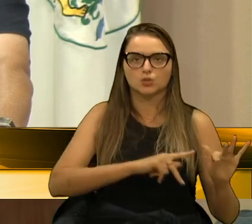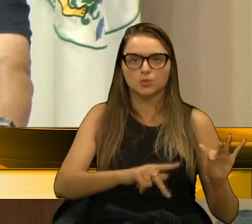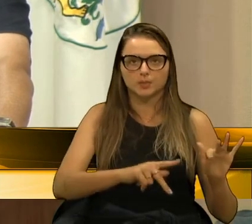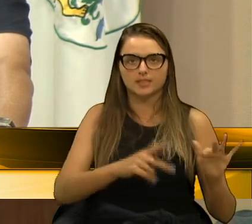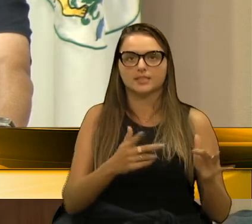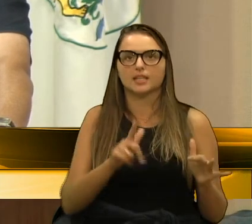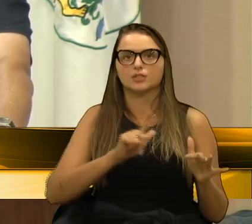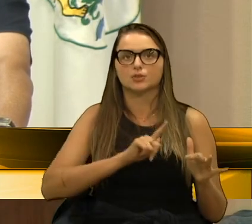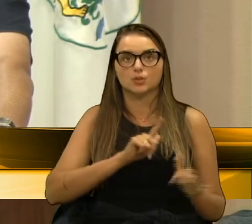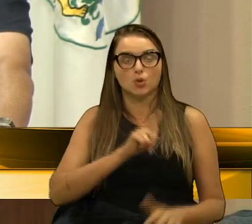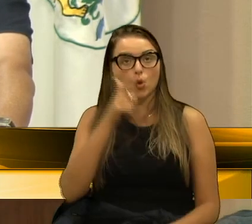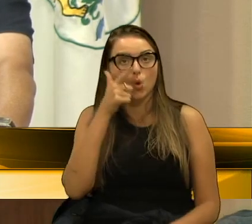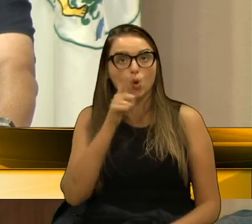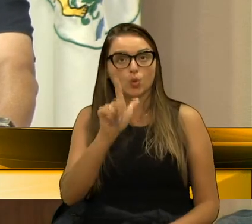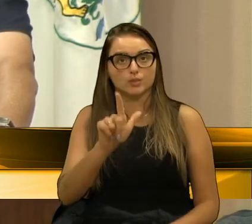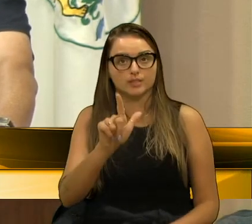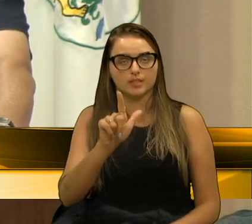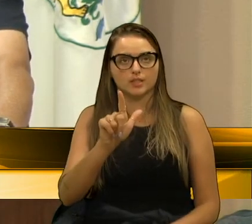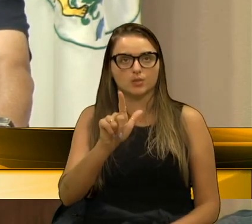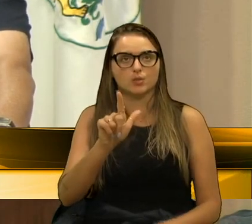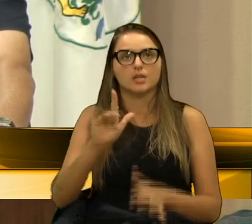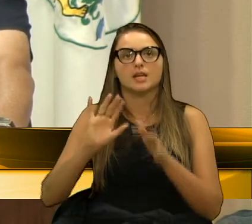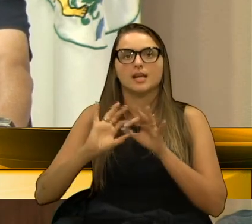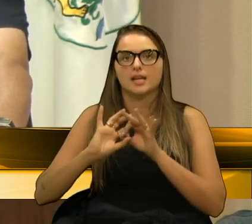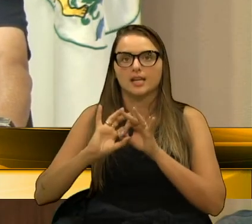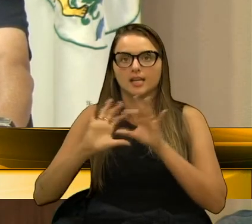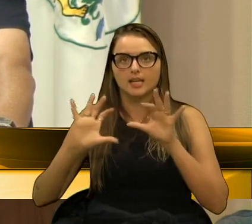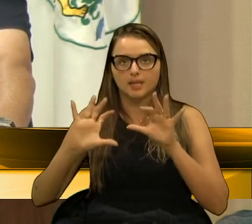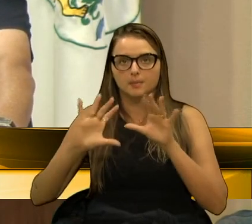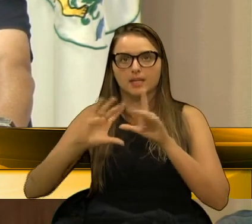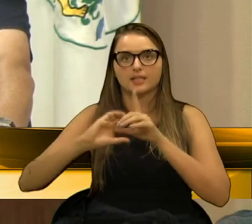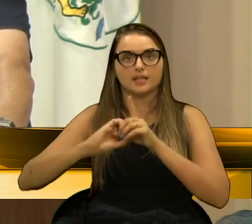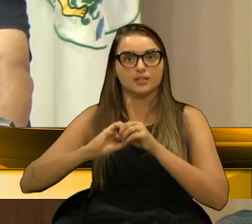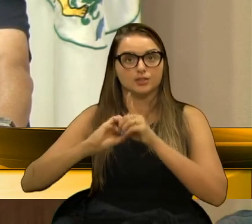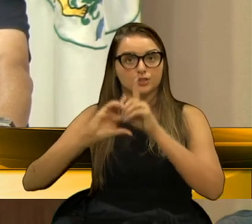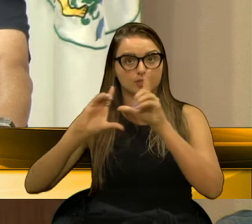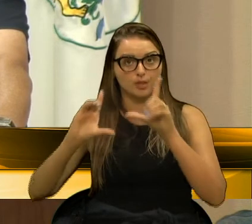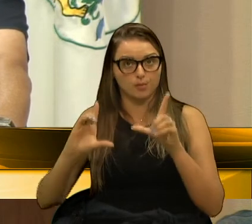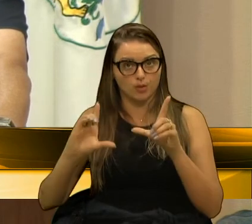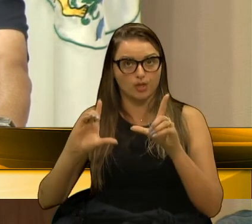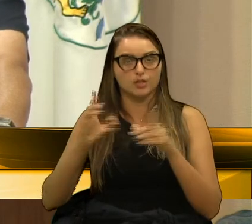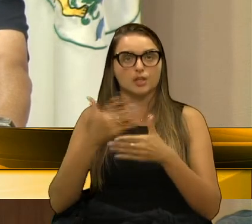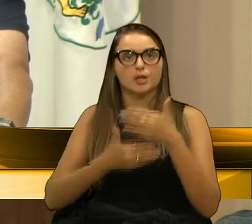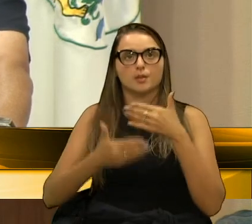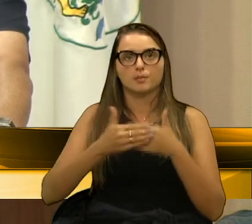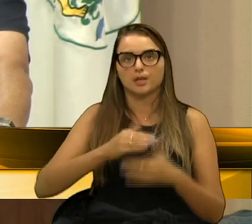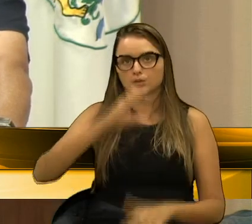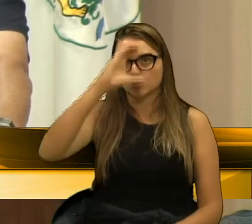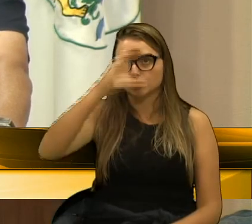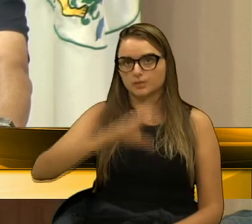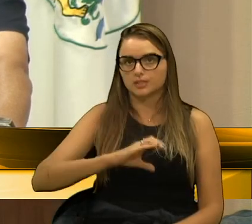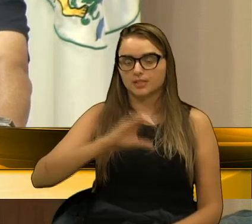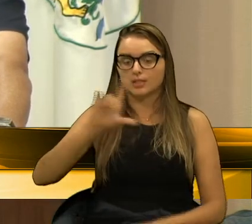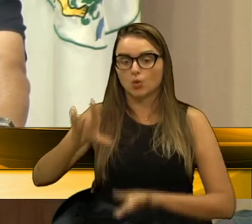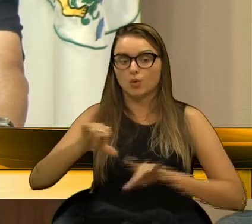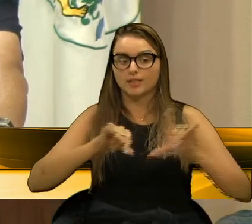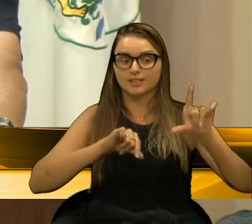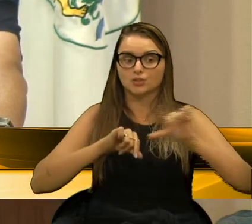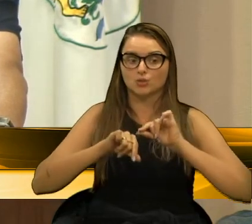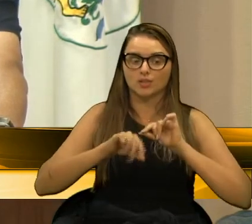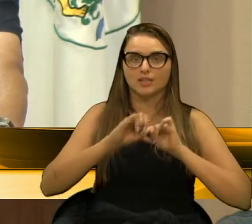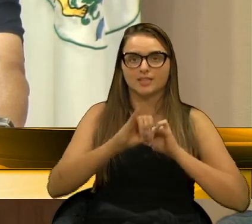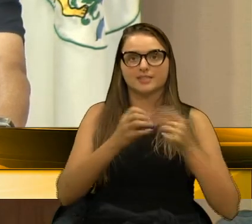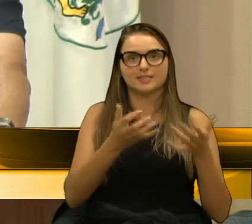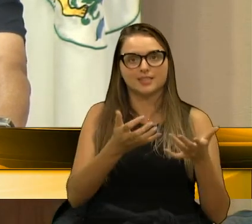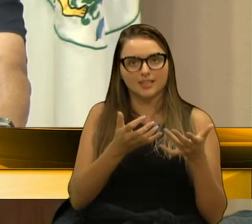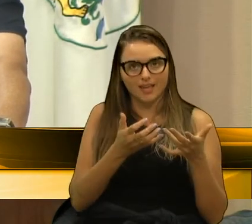conseguido a liberdade democrática para que o cidadão decida se ele quer ou não